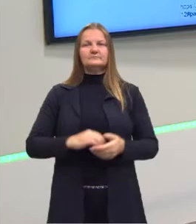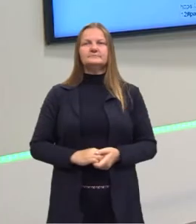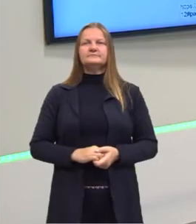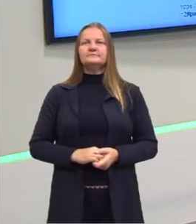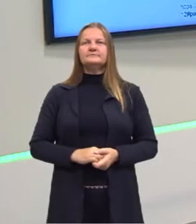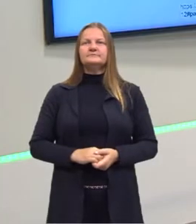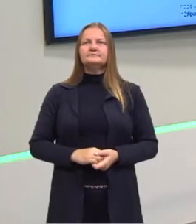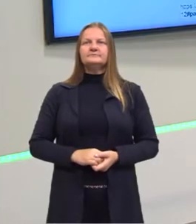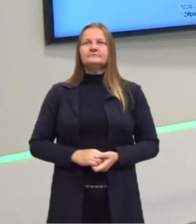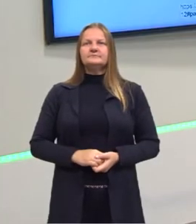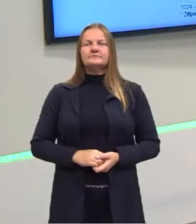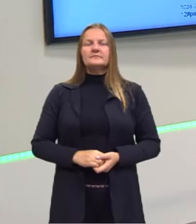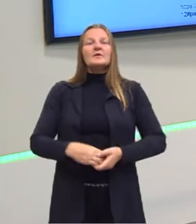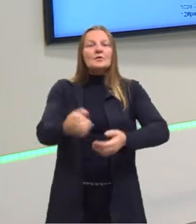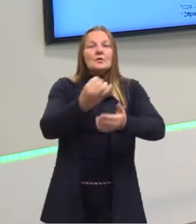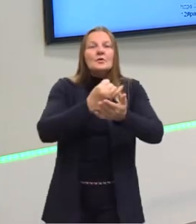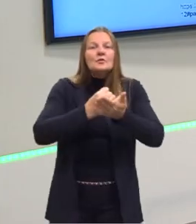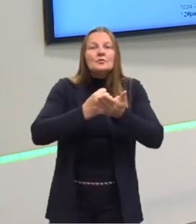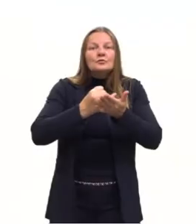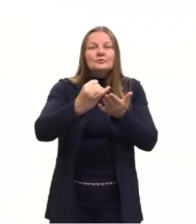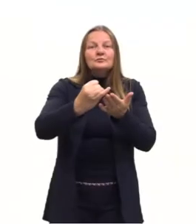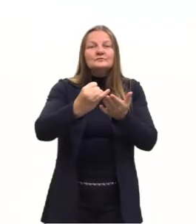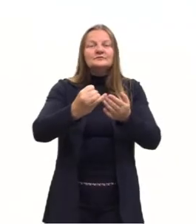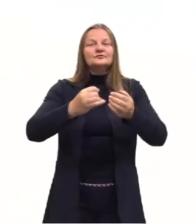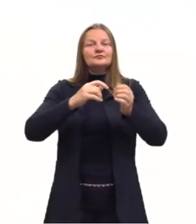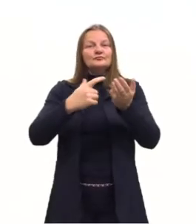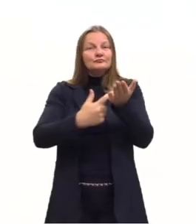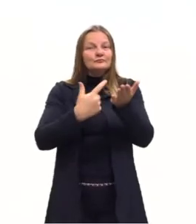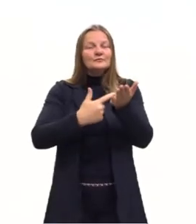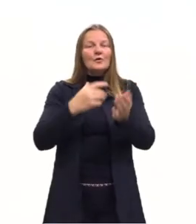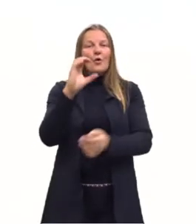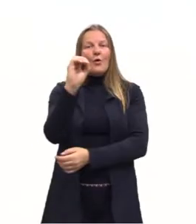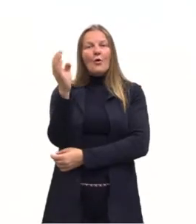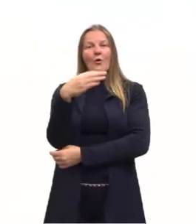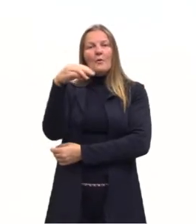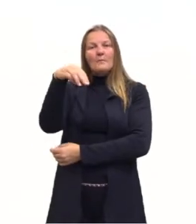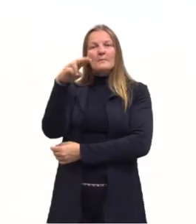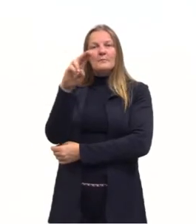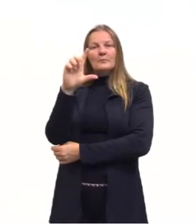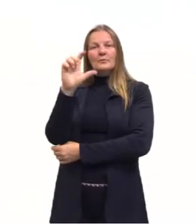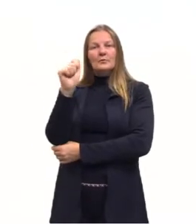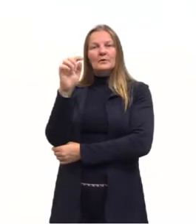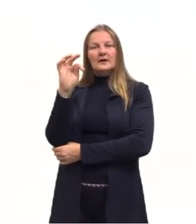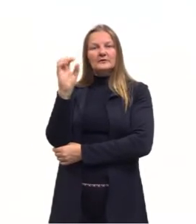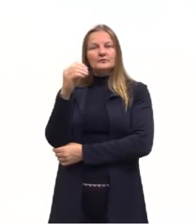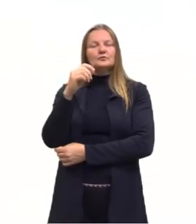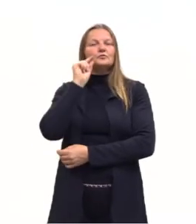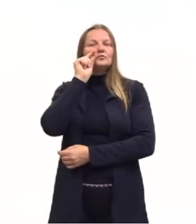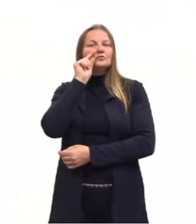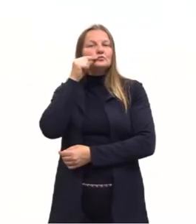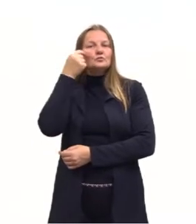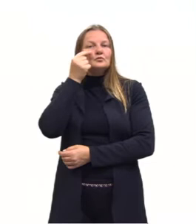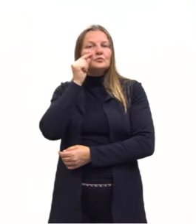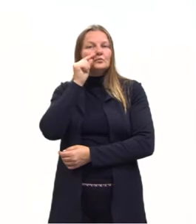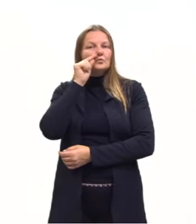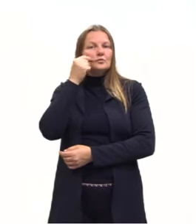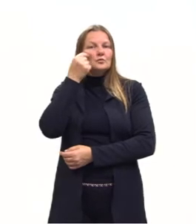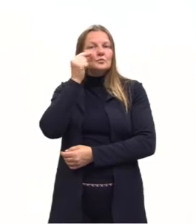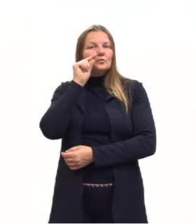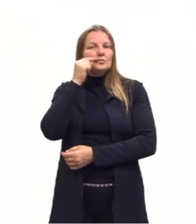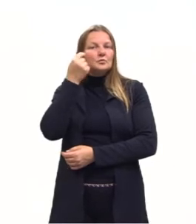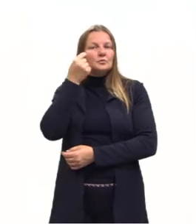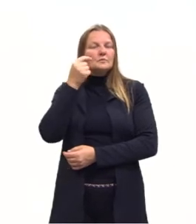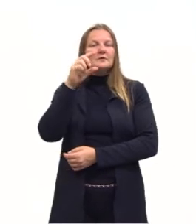A gente tem, então, o início com a publicação de um mulato de um autor chamado Aloysio Azevedo, que a gente vai destacar